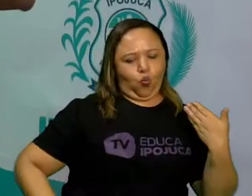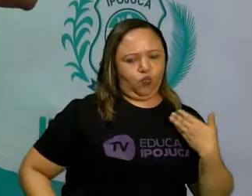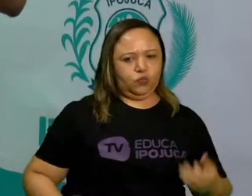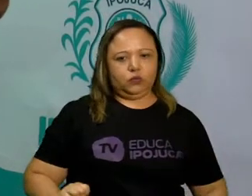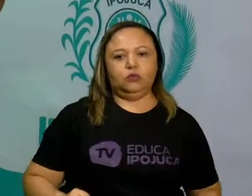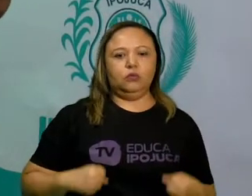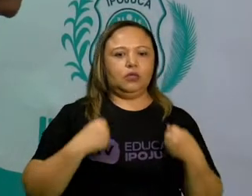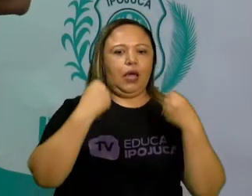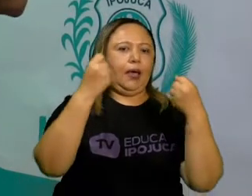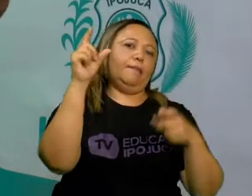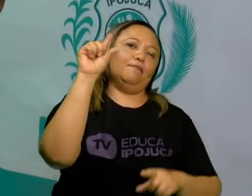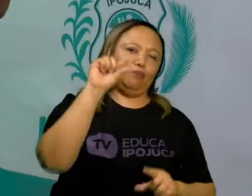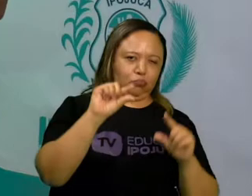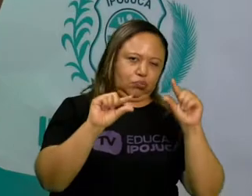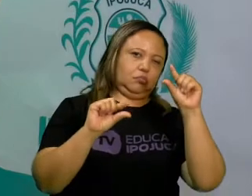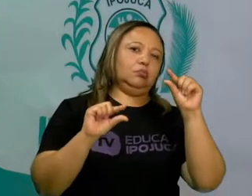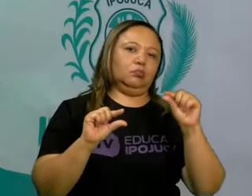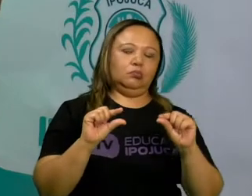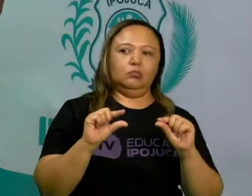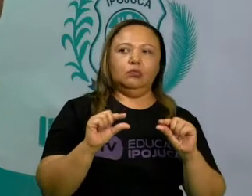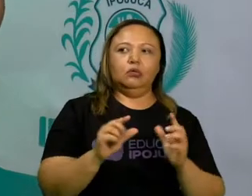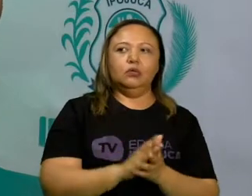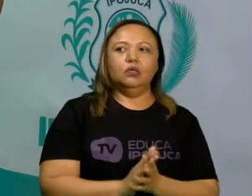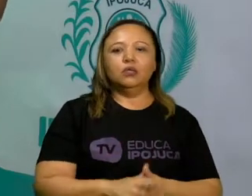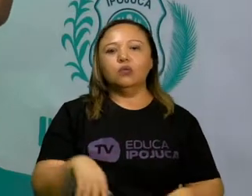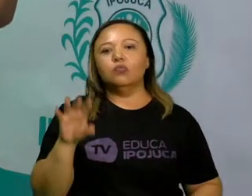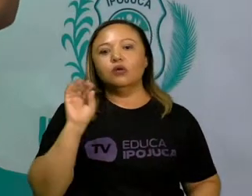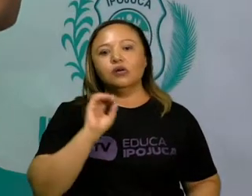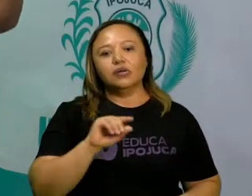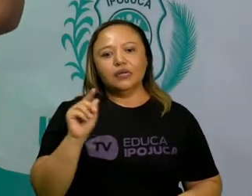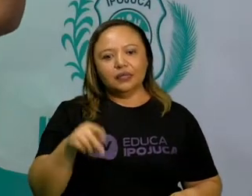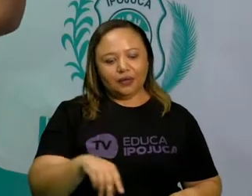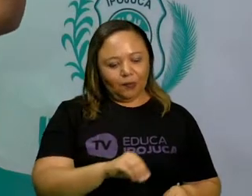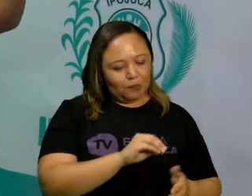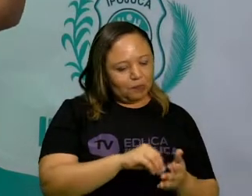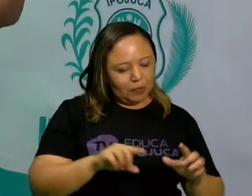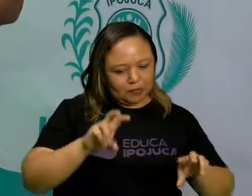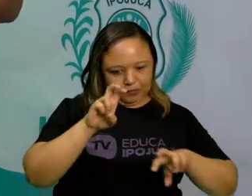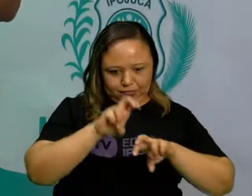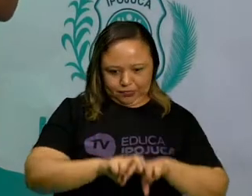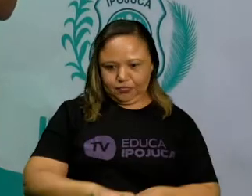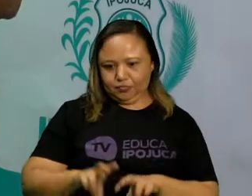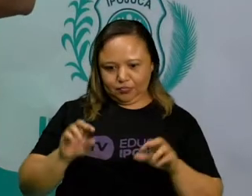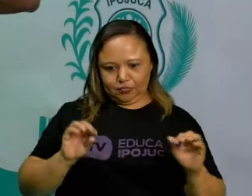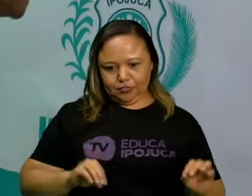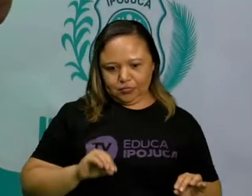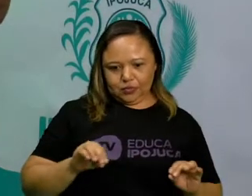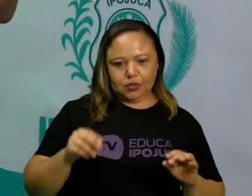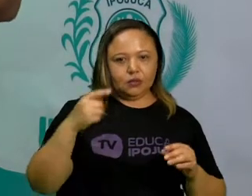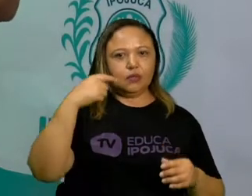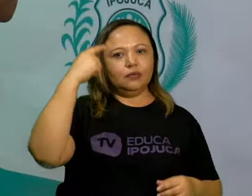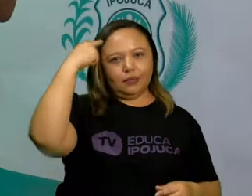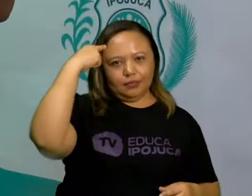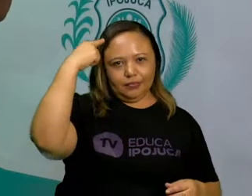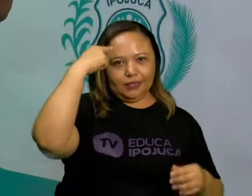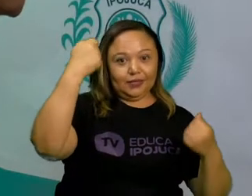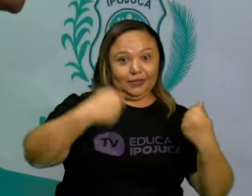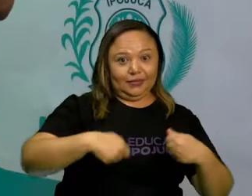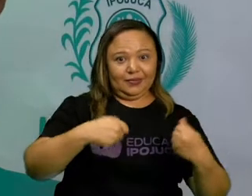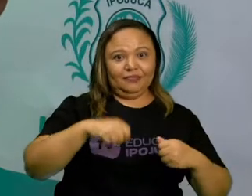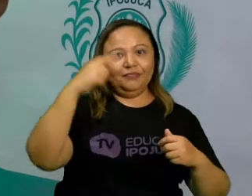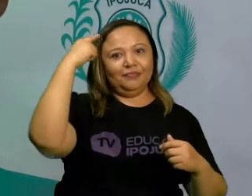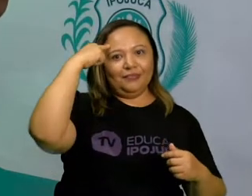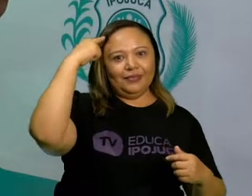precisar de um esforço menor para participar desse tipo de jogo. São caracterizados pela